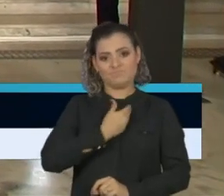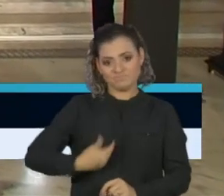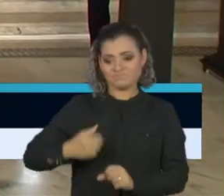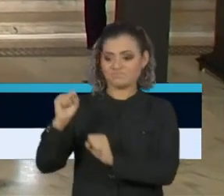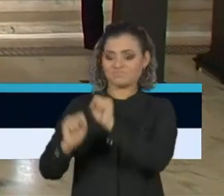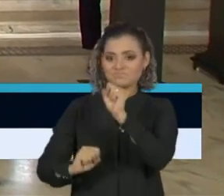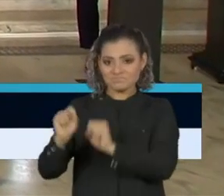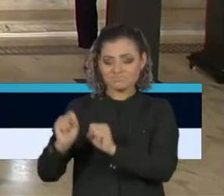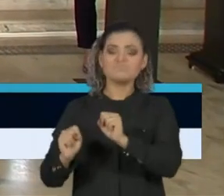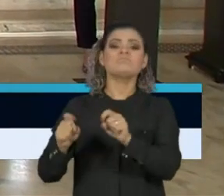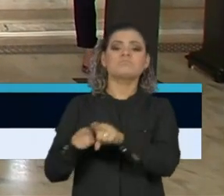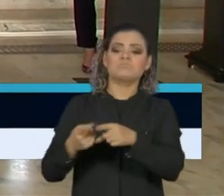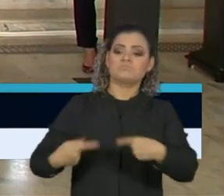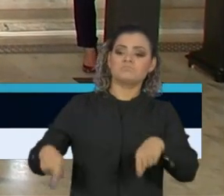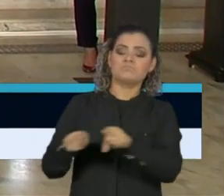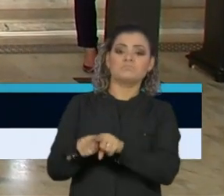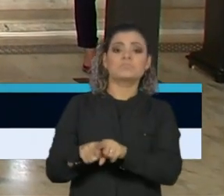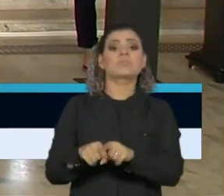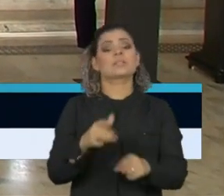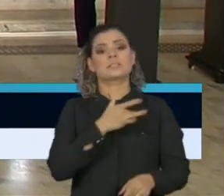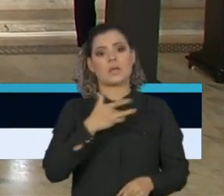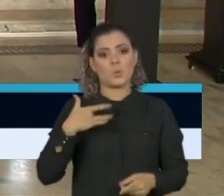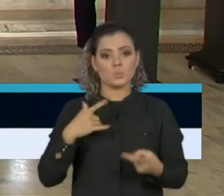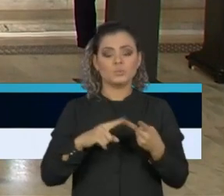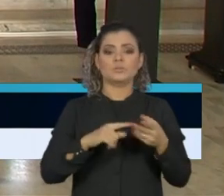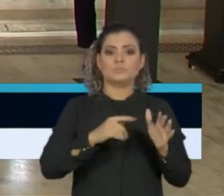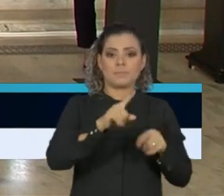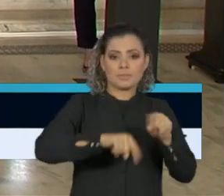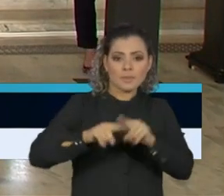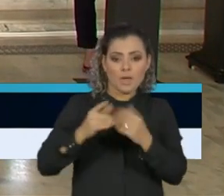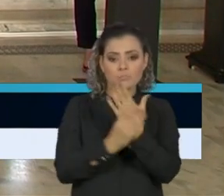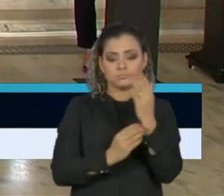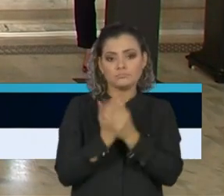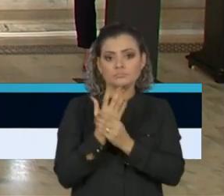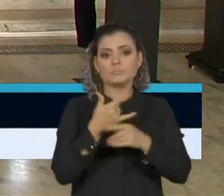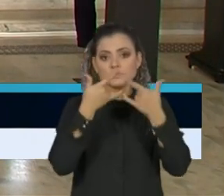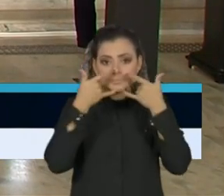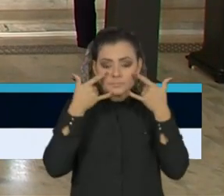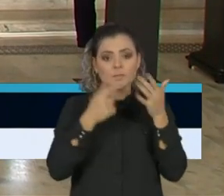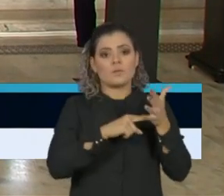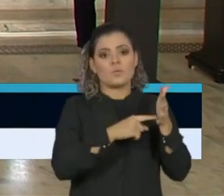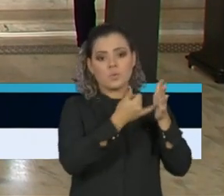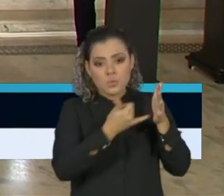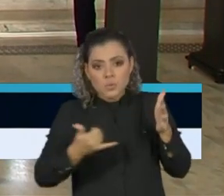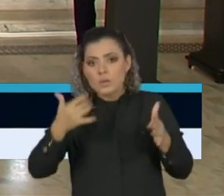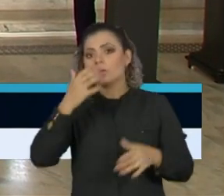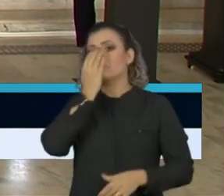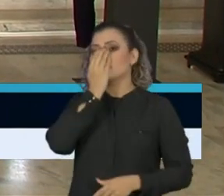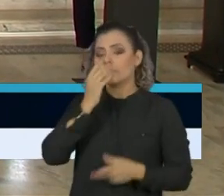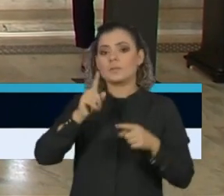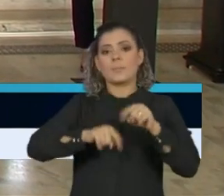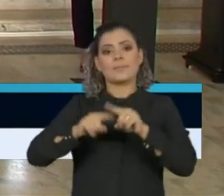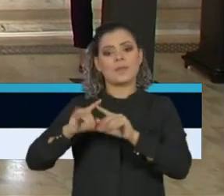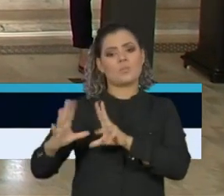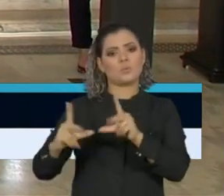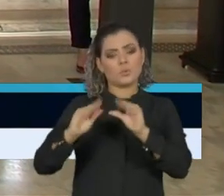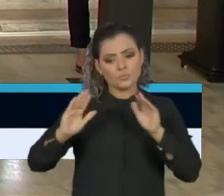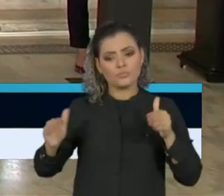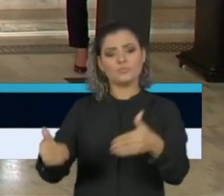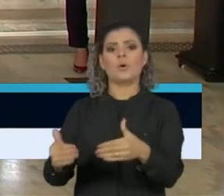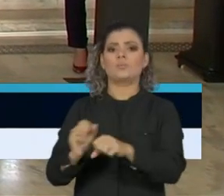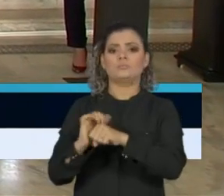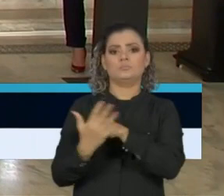como insumos para a saúde, respiradores, monitores, serviços e recursos para os programas